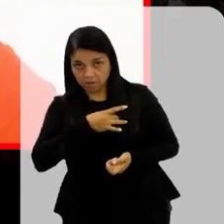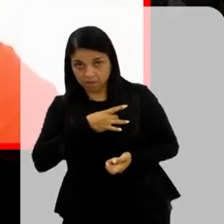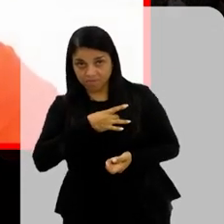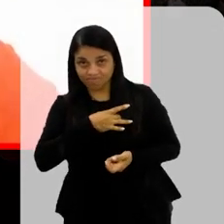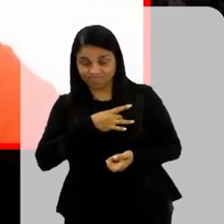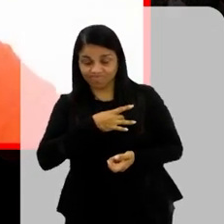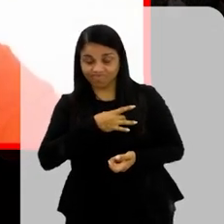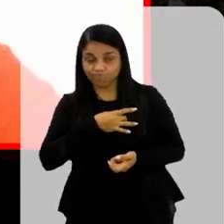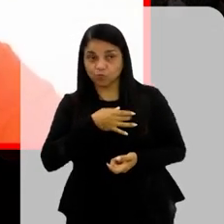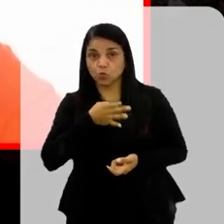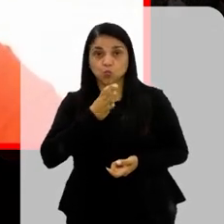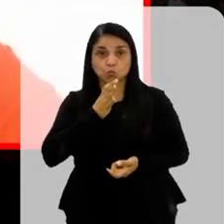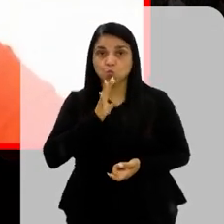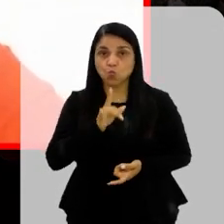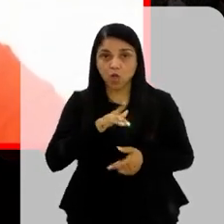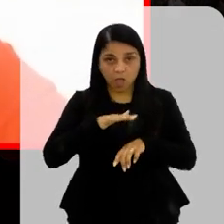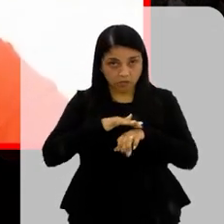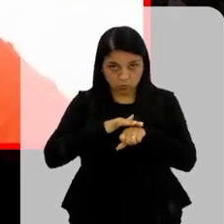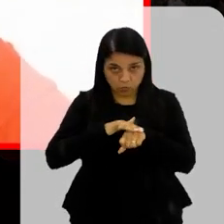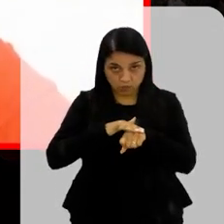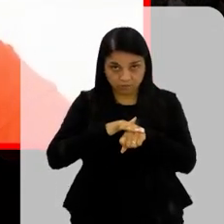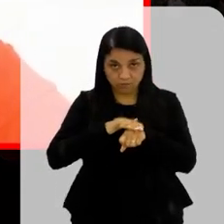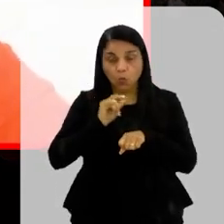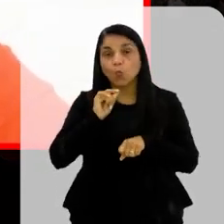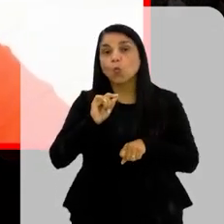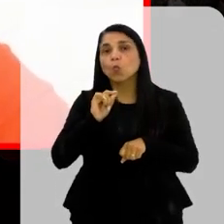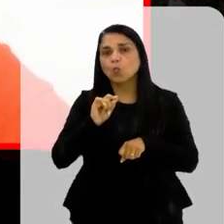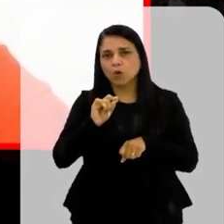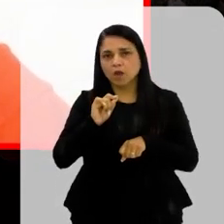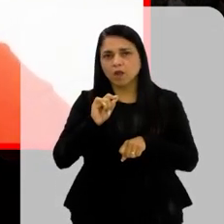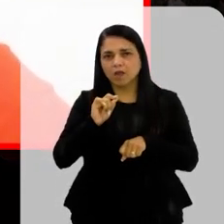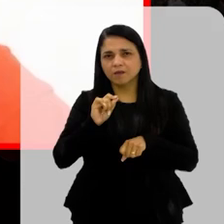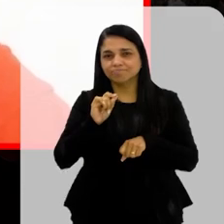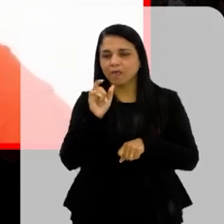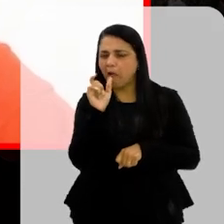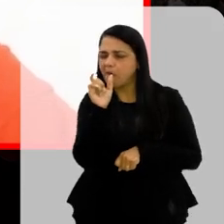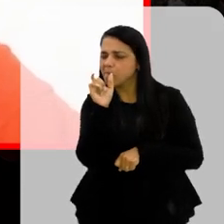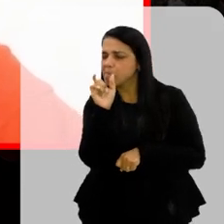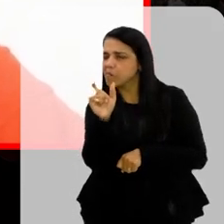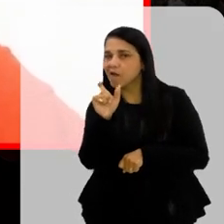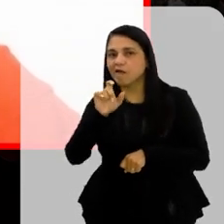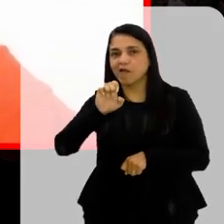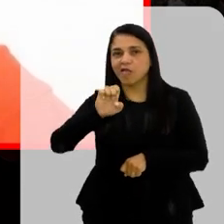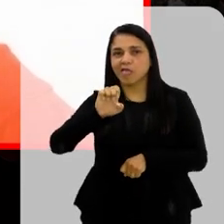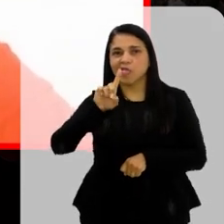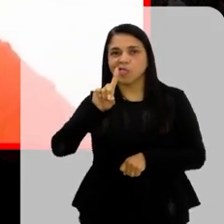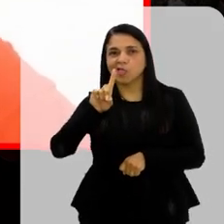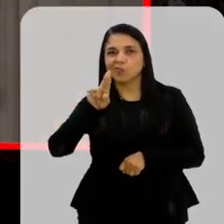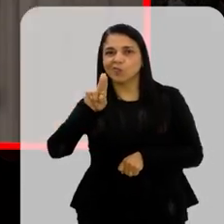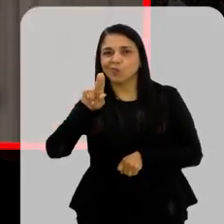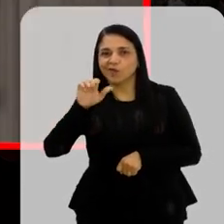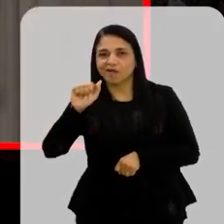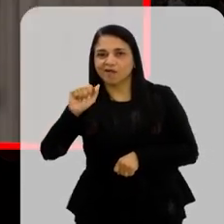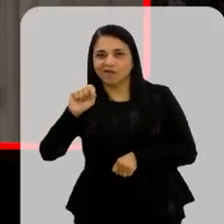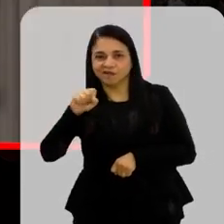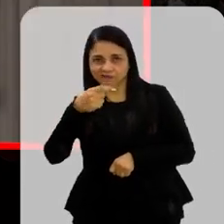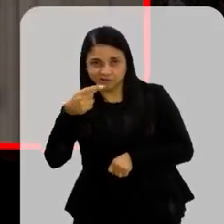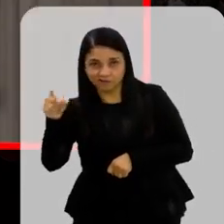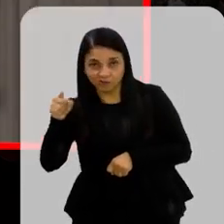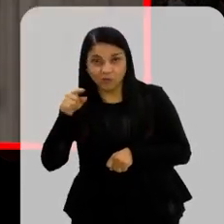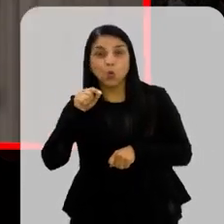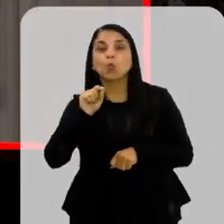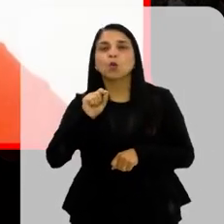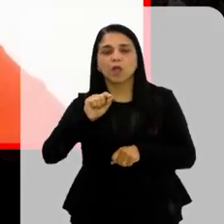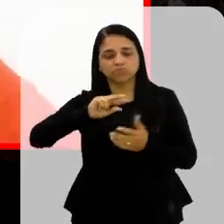dominar aquilo Que a gente não conhece É incrível como tudo está em volta Da palavra educação É você aprender